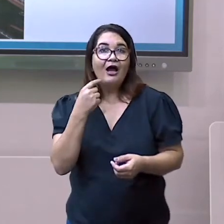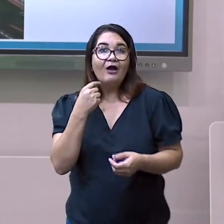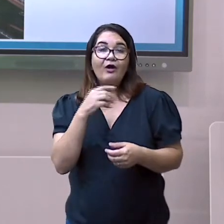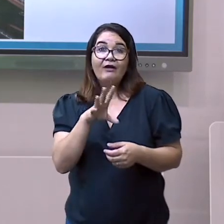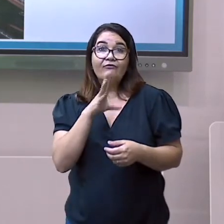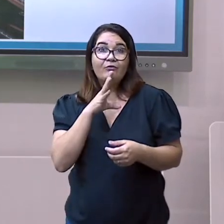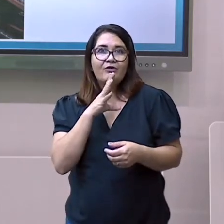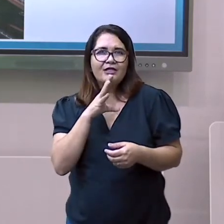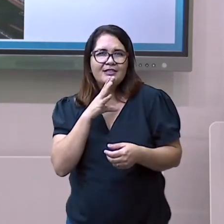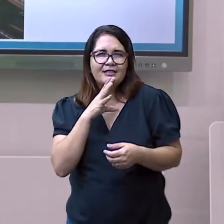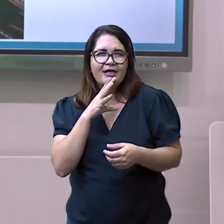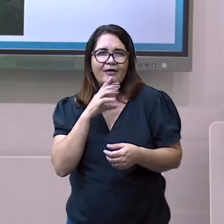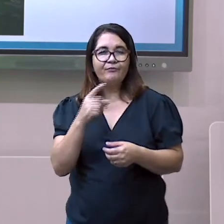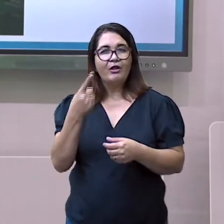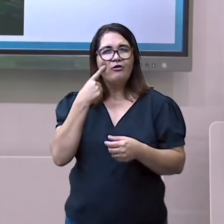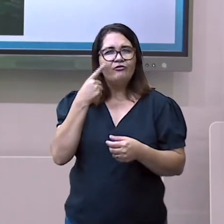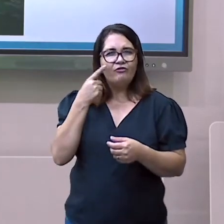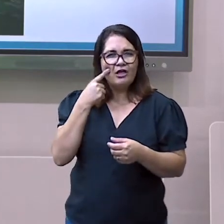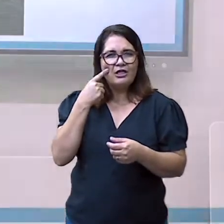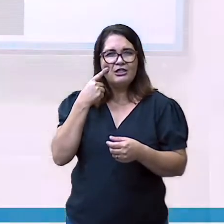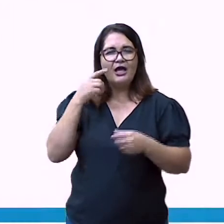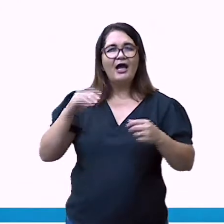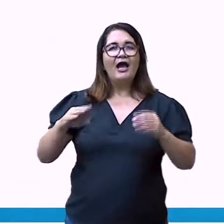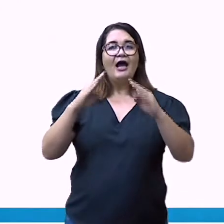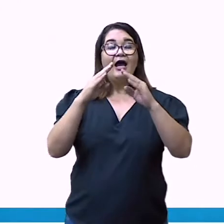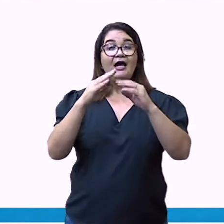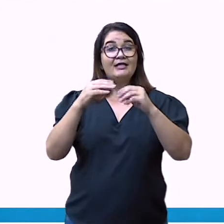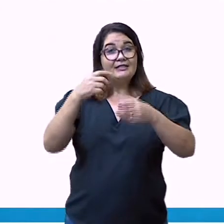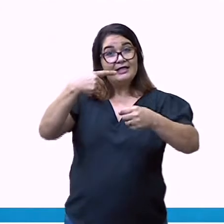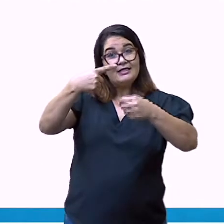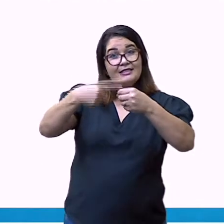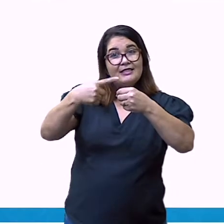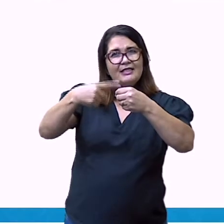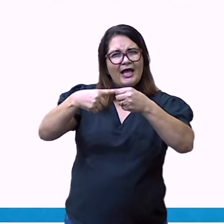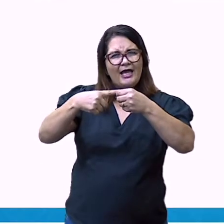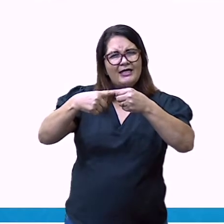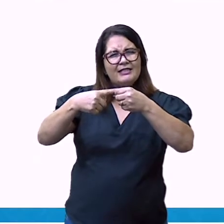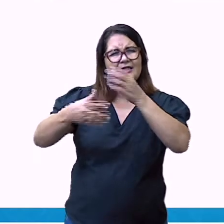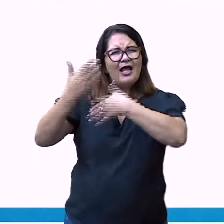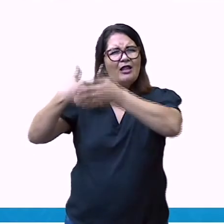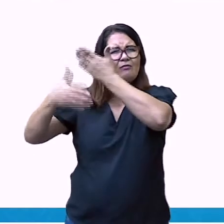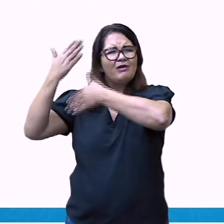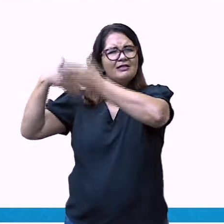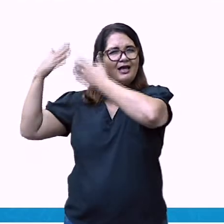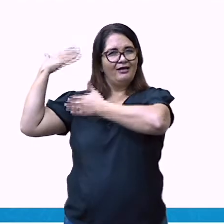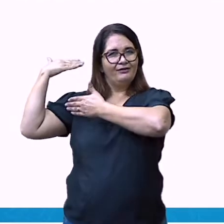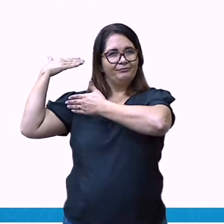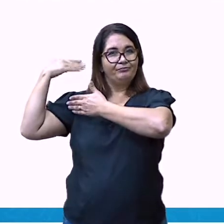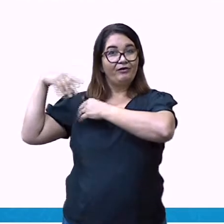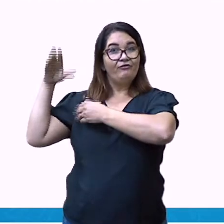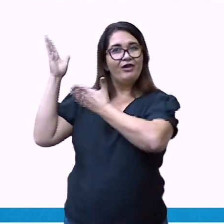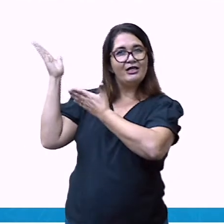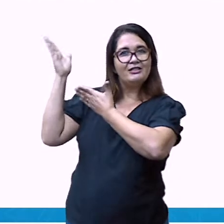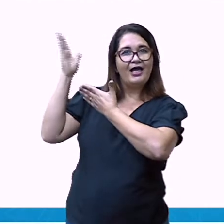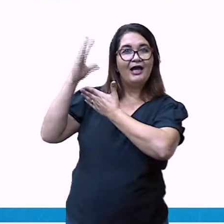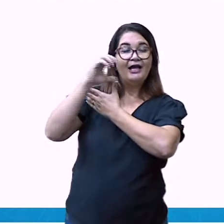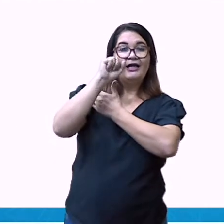Começamos com Caneméia, que fica no estado de São Paulo. Fundada em